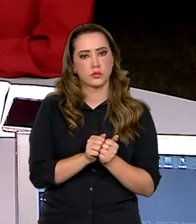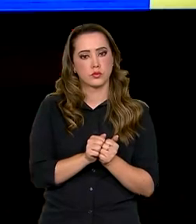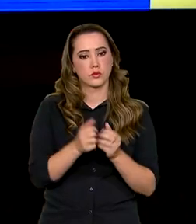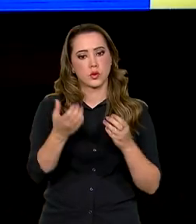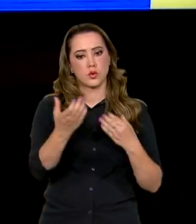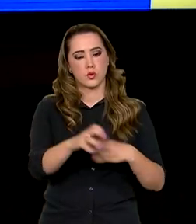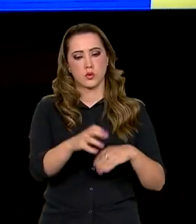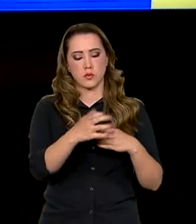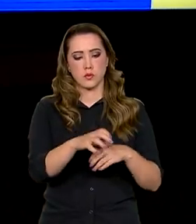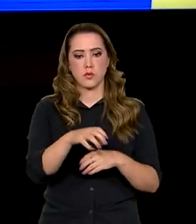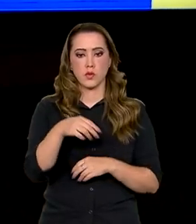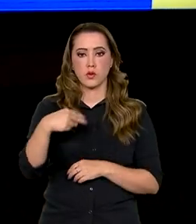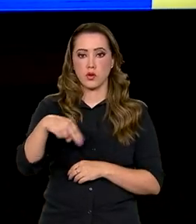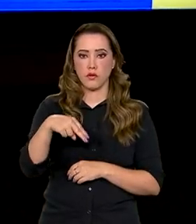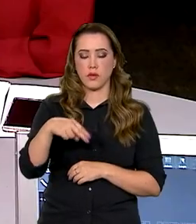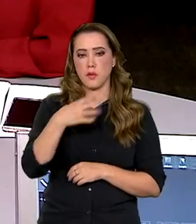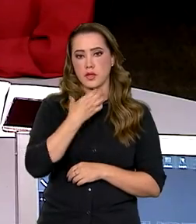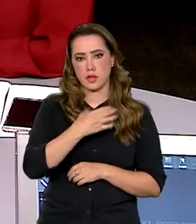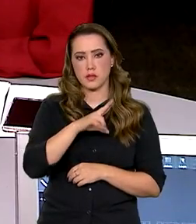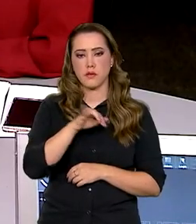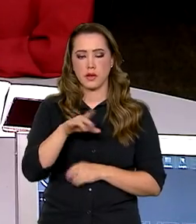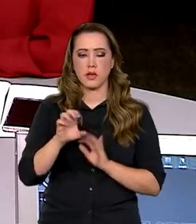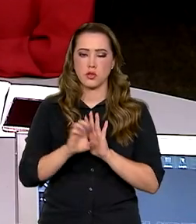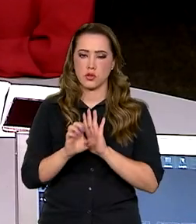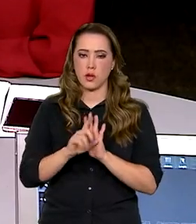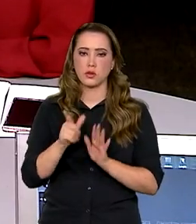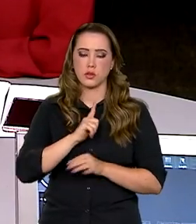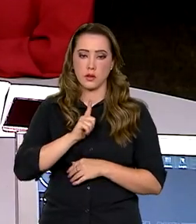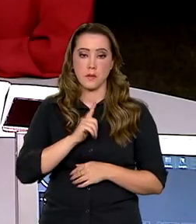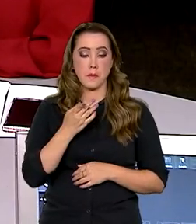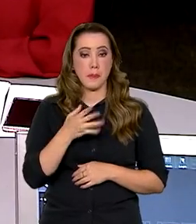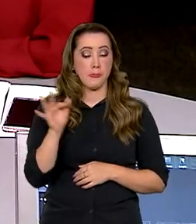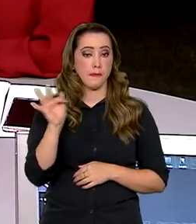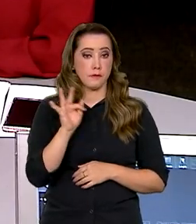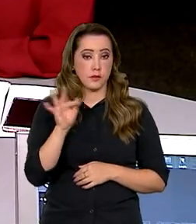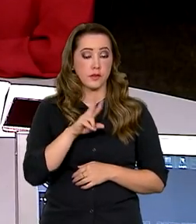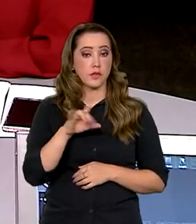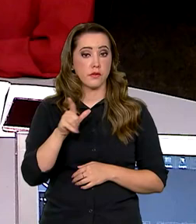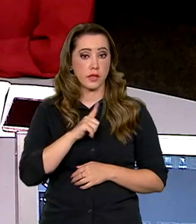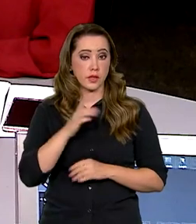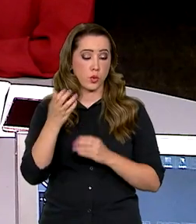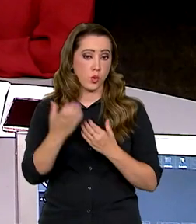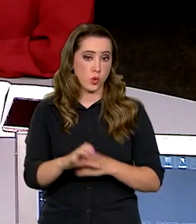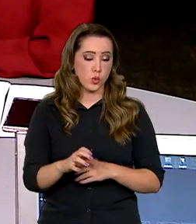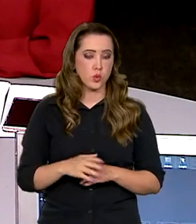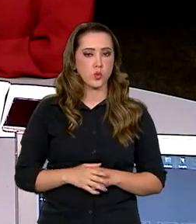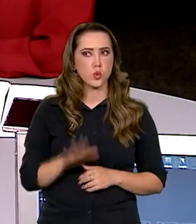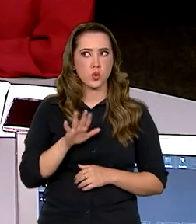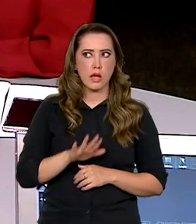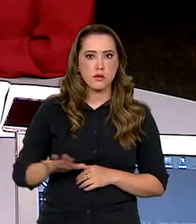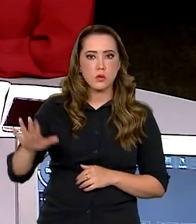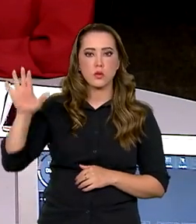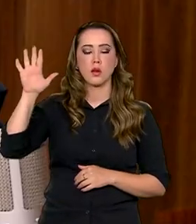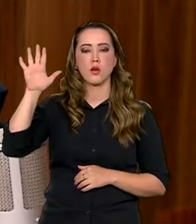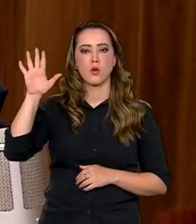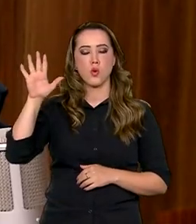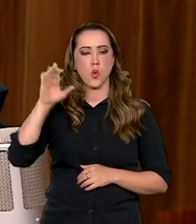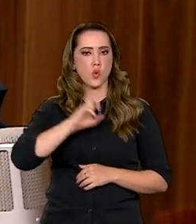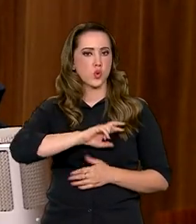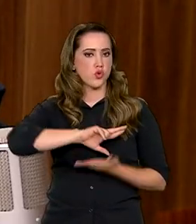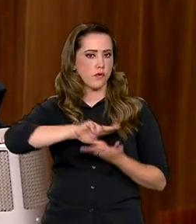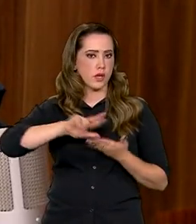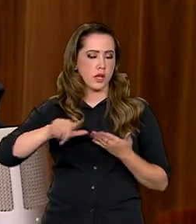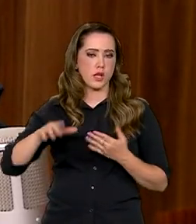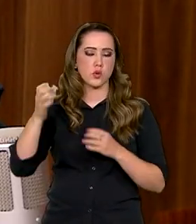concursos. Novembro, dezembro deve sair o edital e fevereiro deve acontecer o concurso nacional, os vários